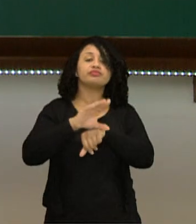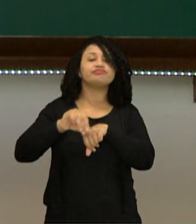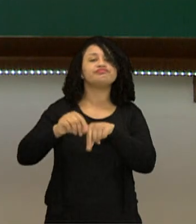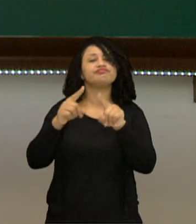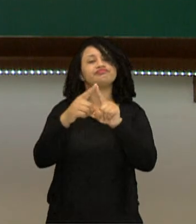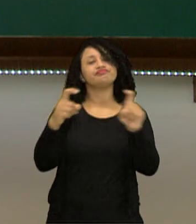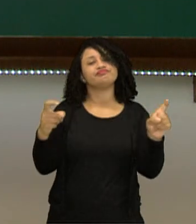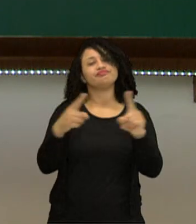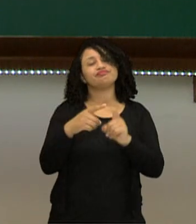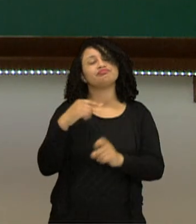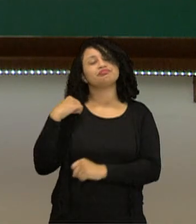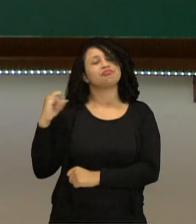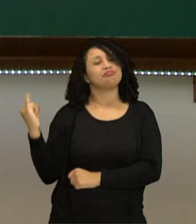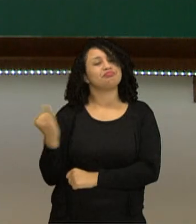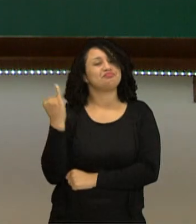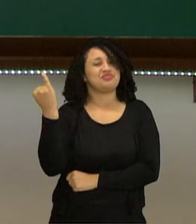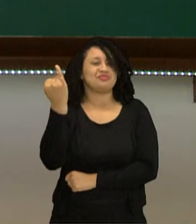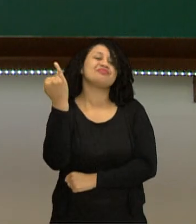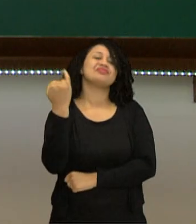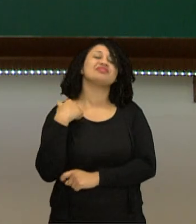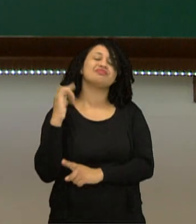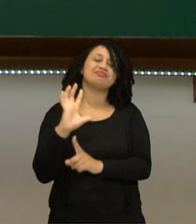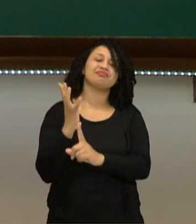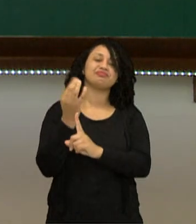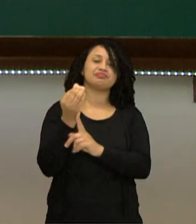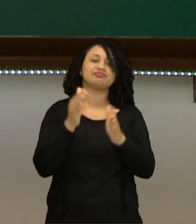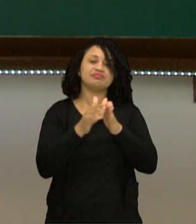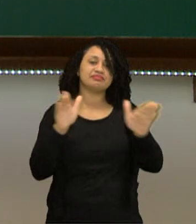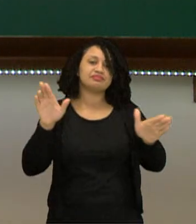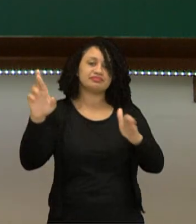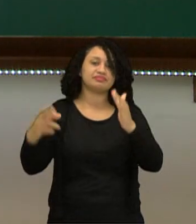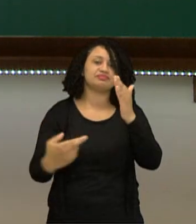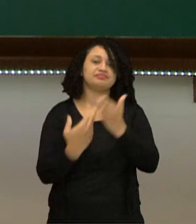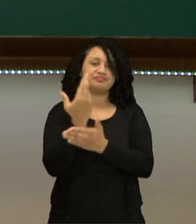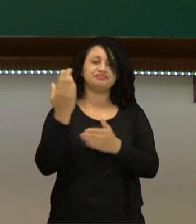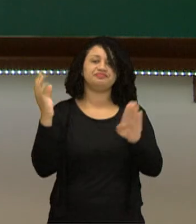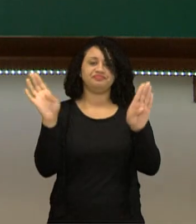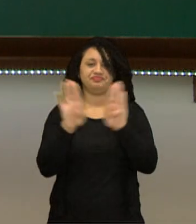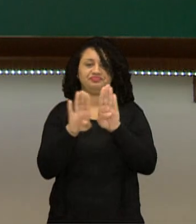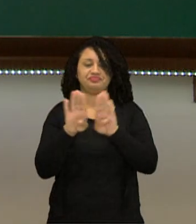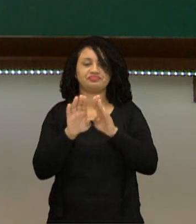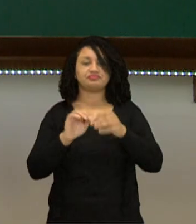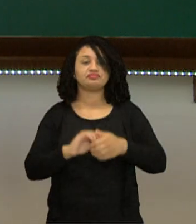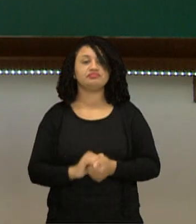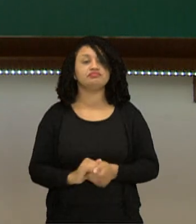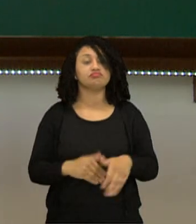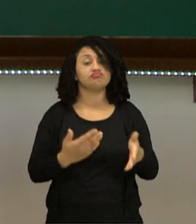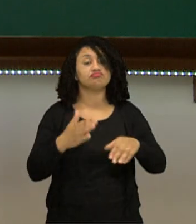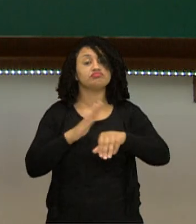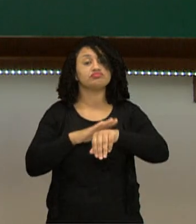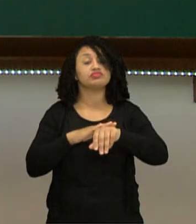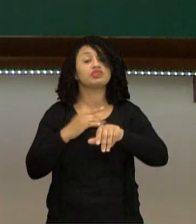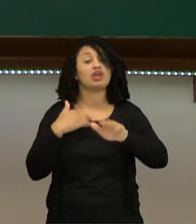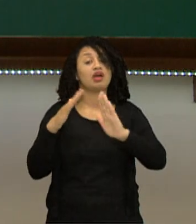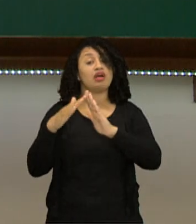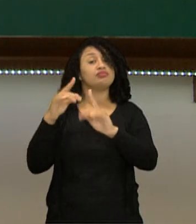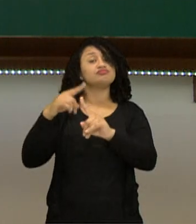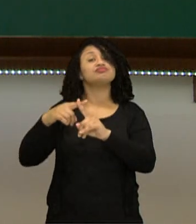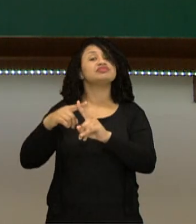foi extremamente importante para a arte renascentista. Nesse momento, a igreja,